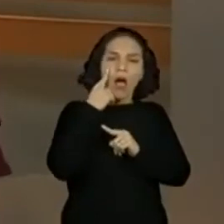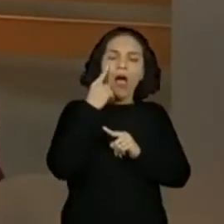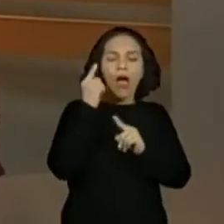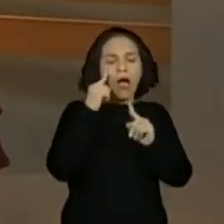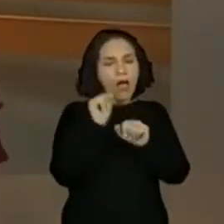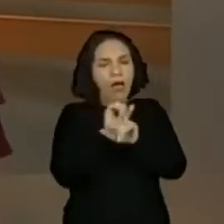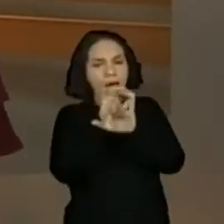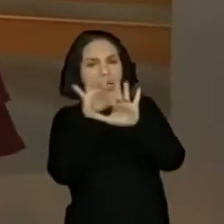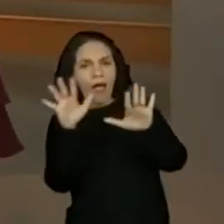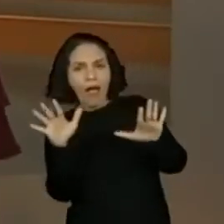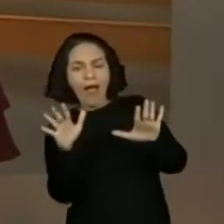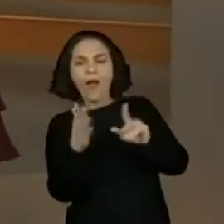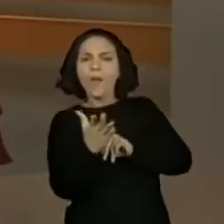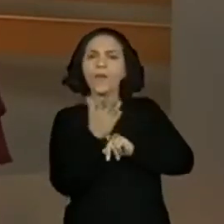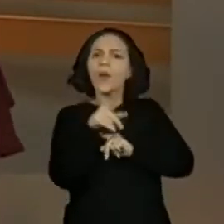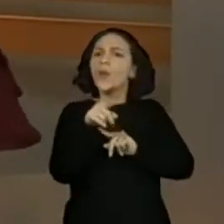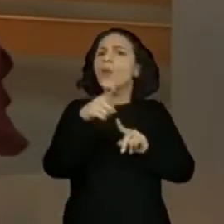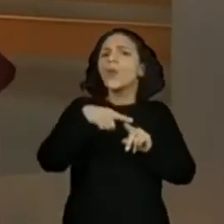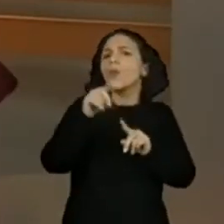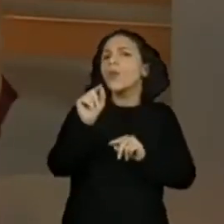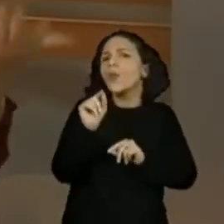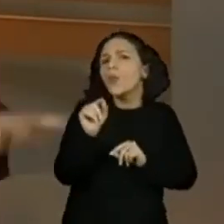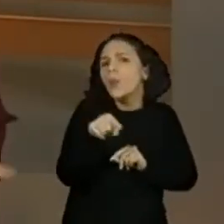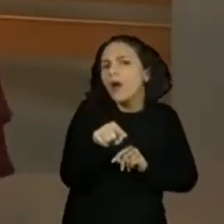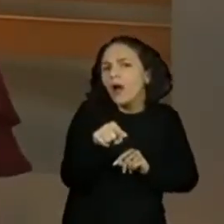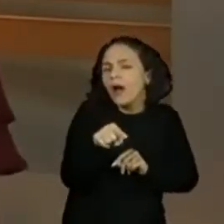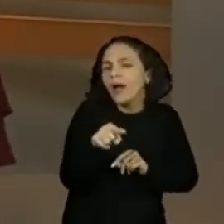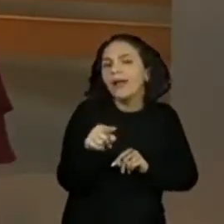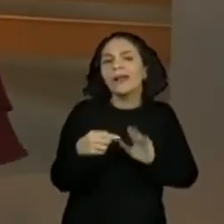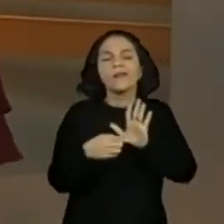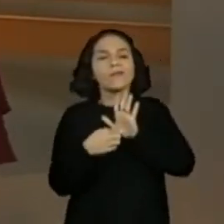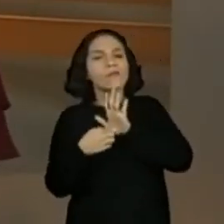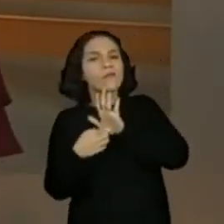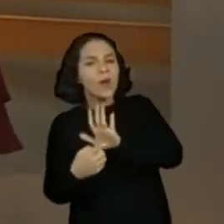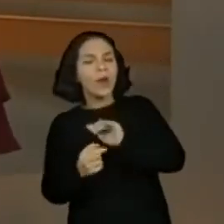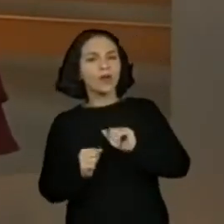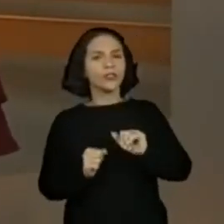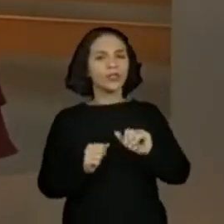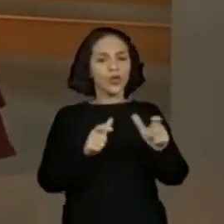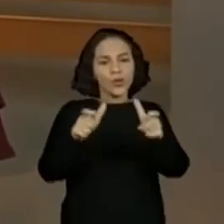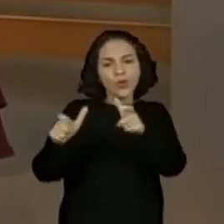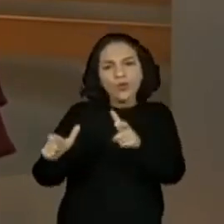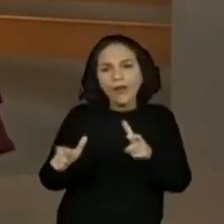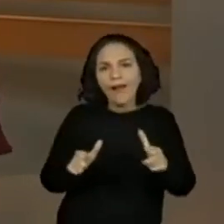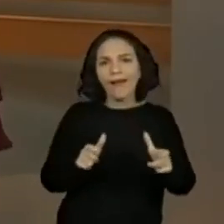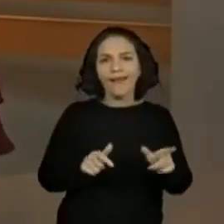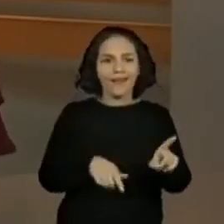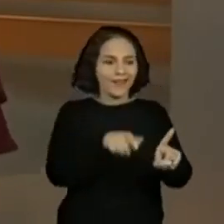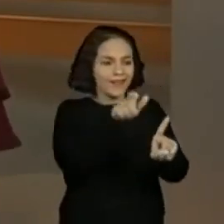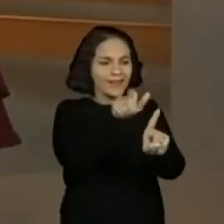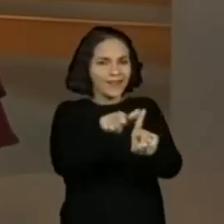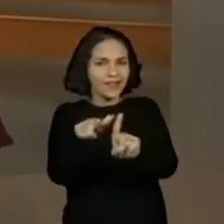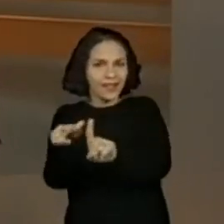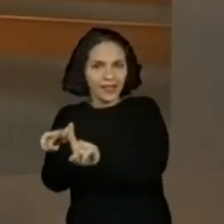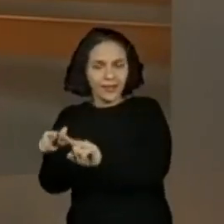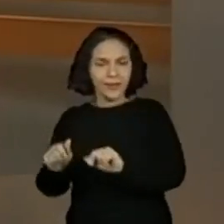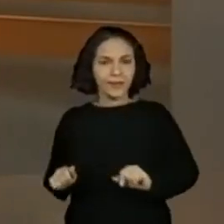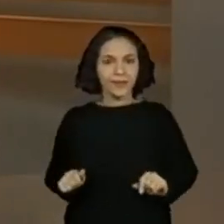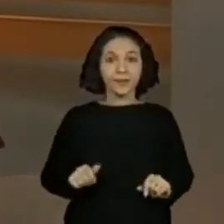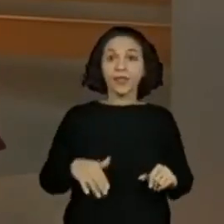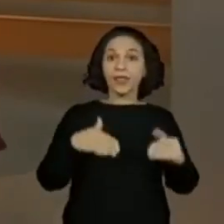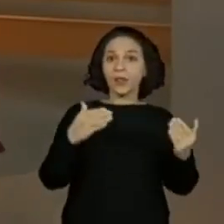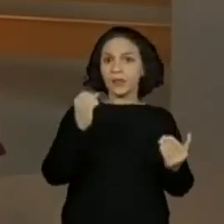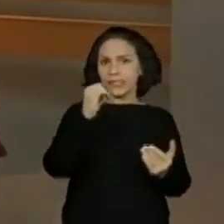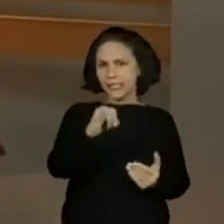trata, vai mostrar o gênero que é, vai apresentar o cenário, vai apresentar os personagens. Então, a primeira coisa, quando você for